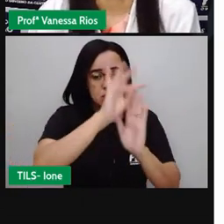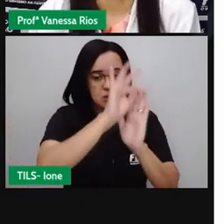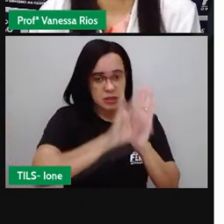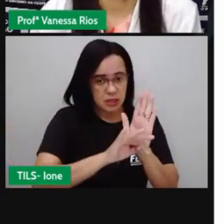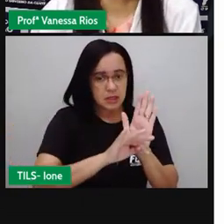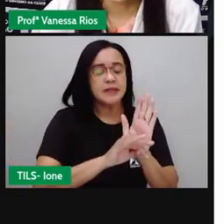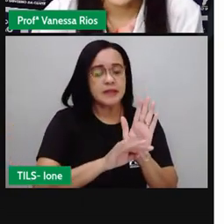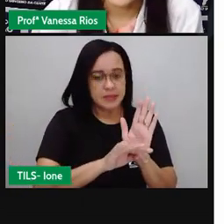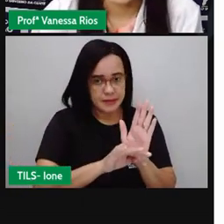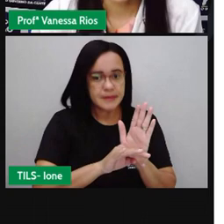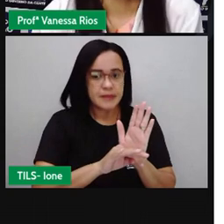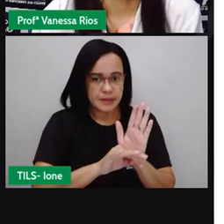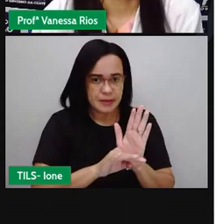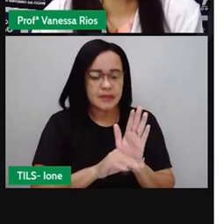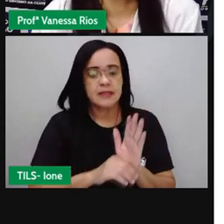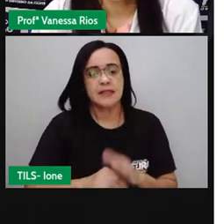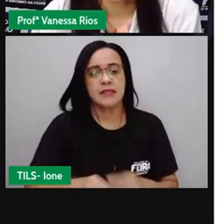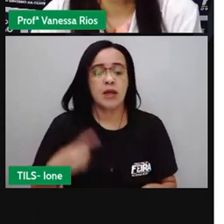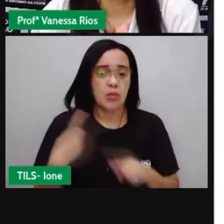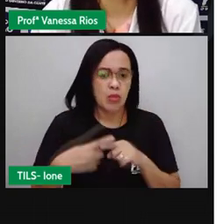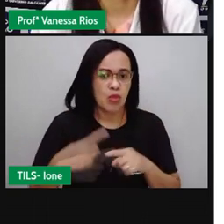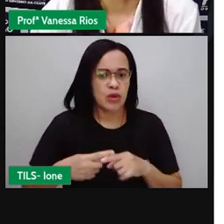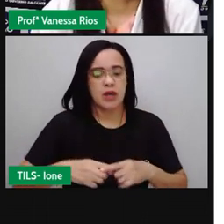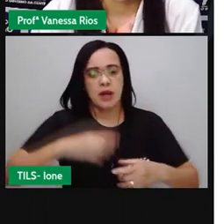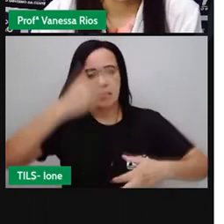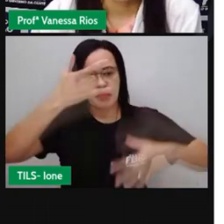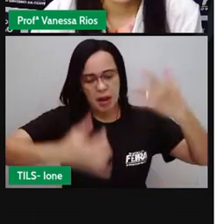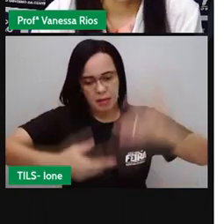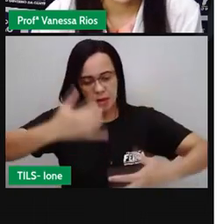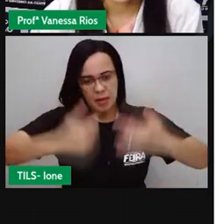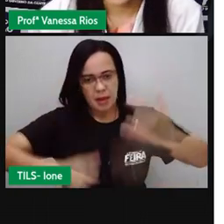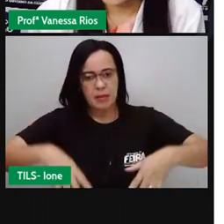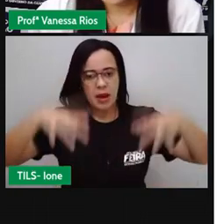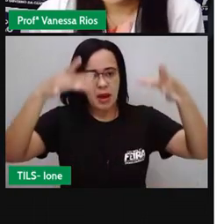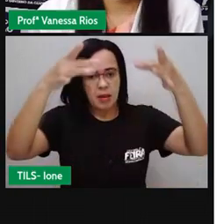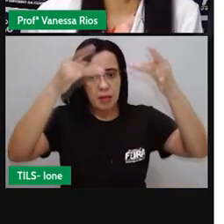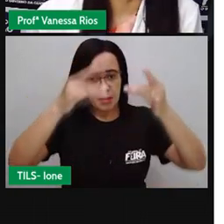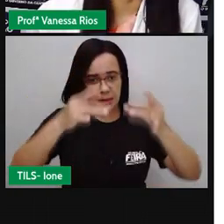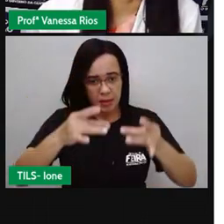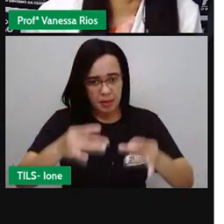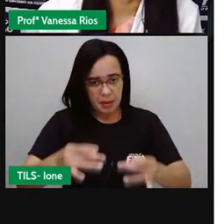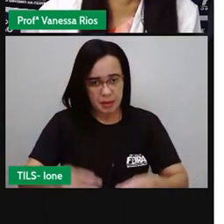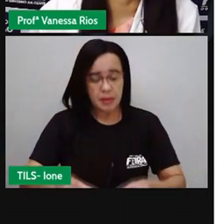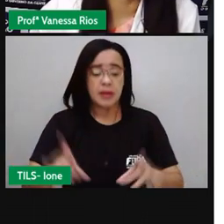textos descritivos e também dos textos argumentativos.